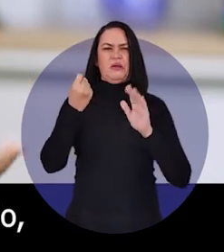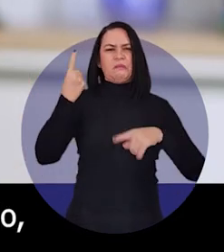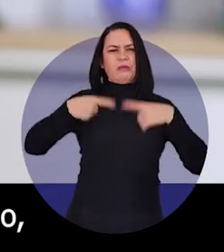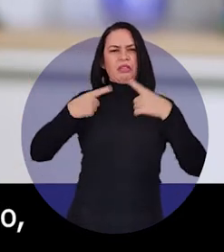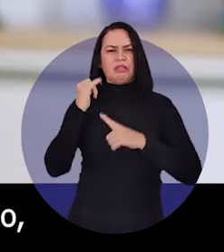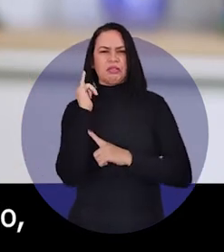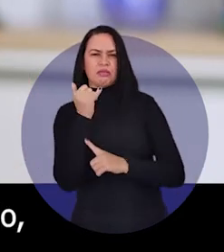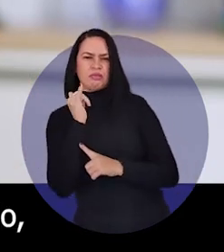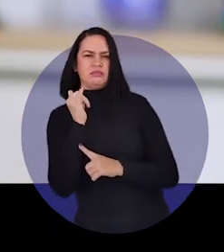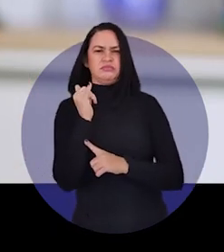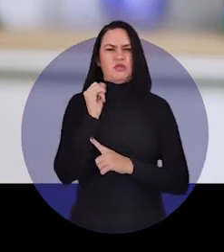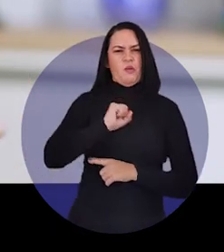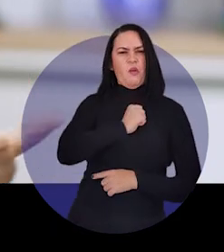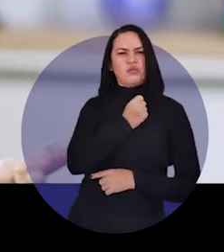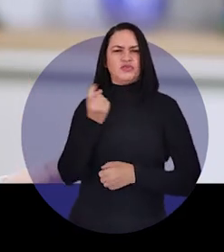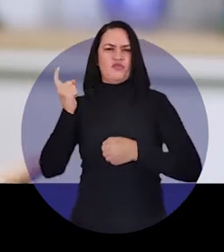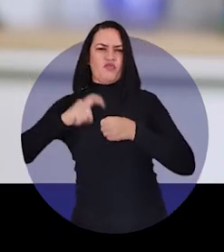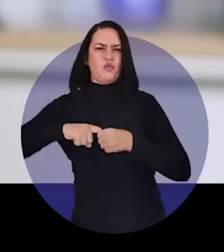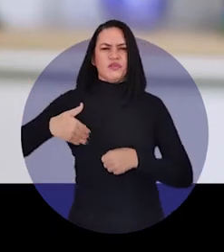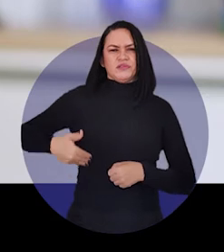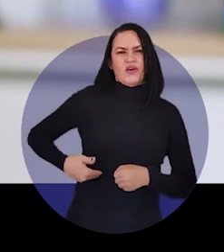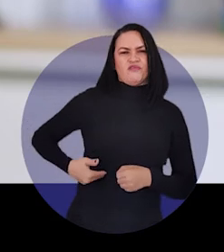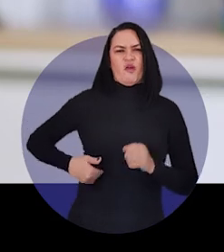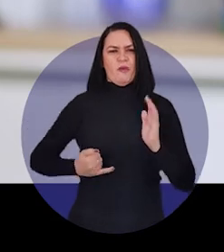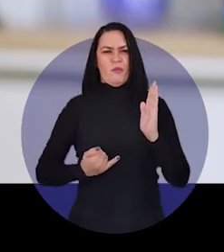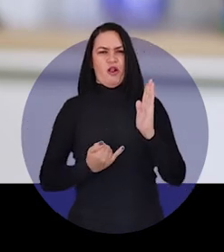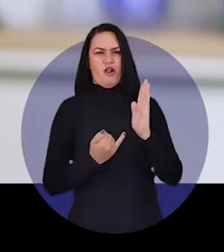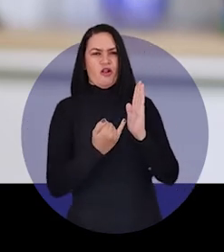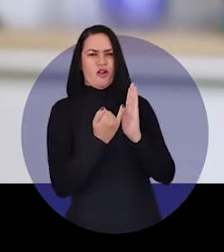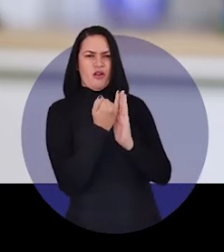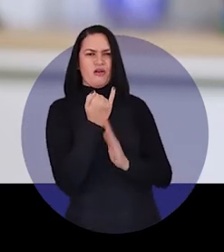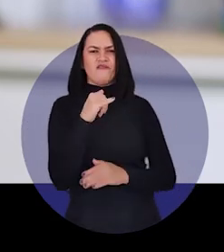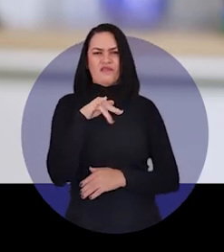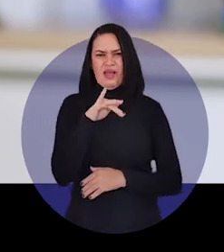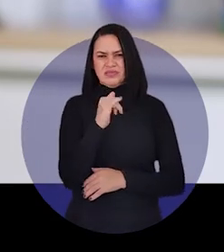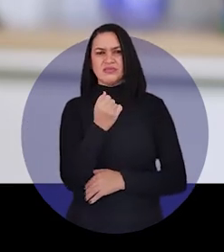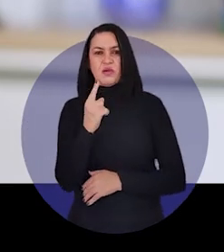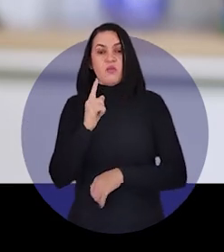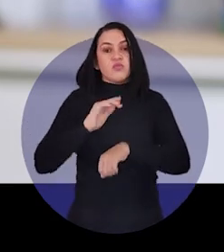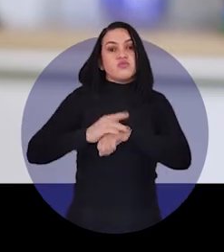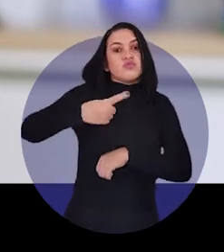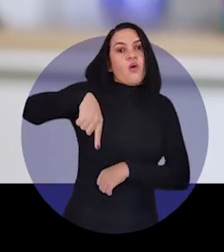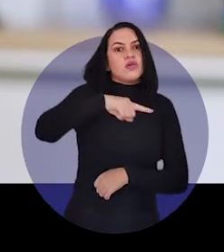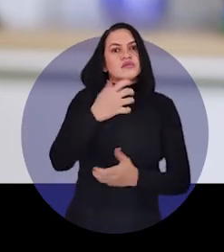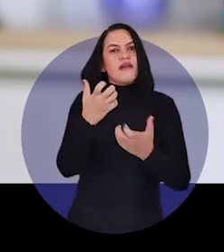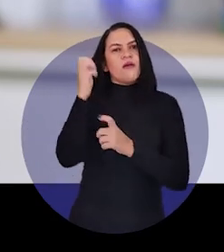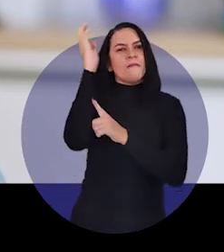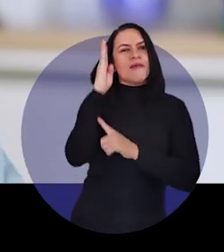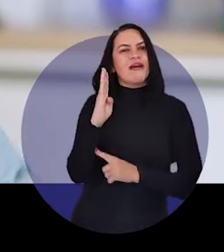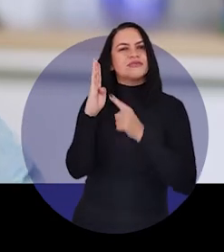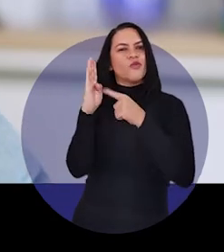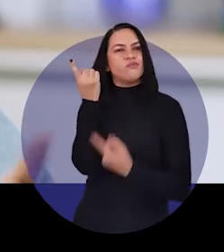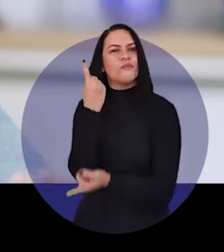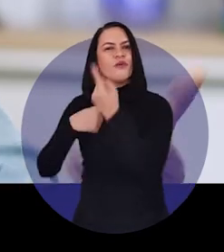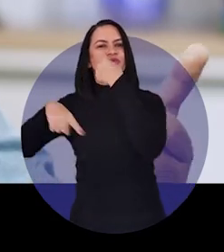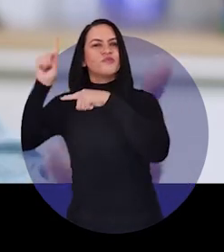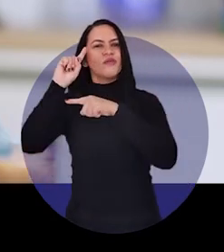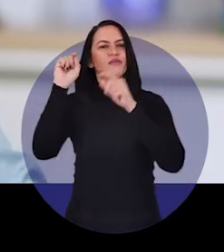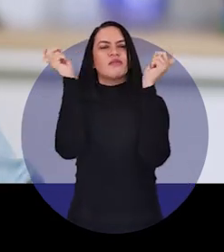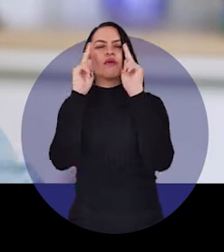marcada pelo discurso de ódio, pela volta da fome e da inflação. O Brasil que nós queremos é o da